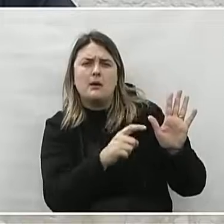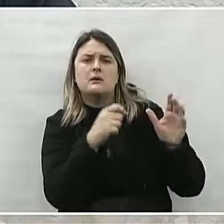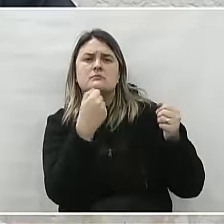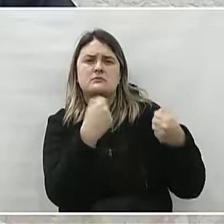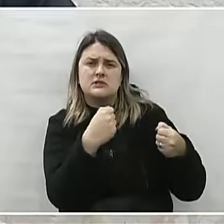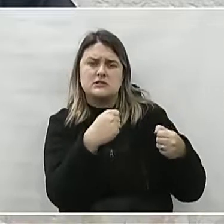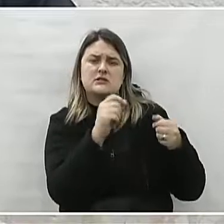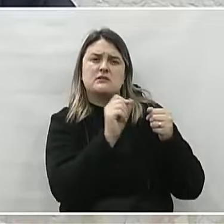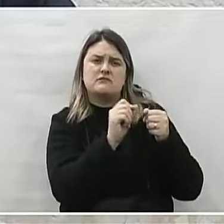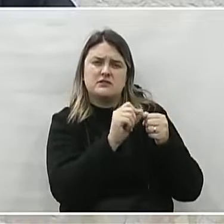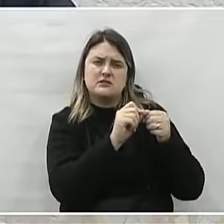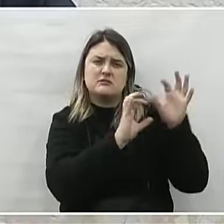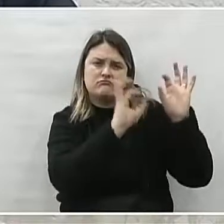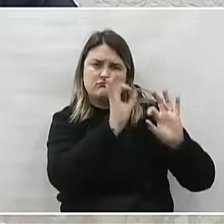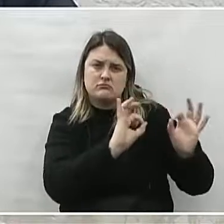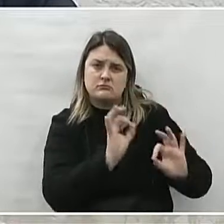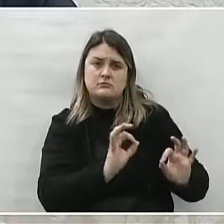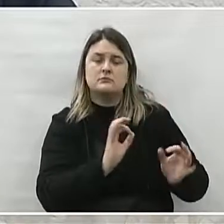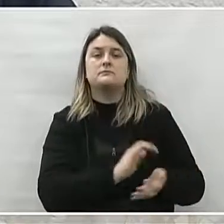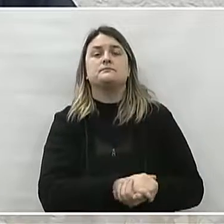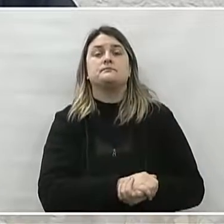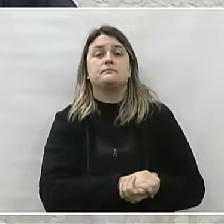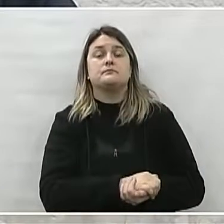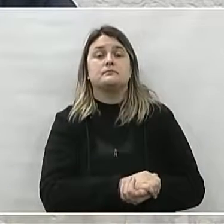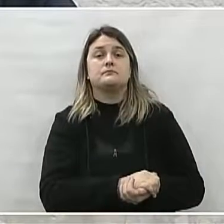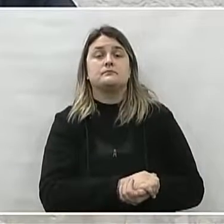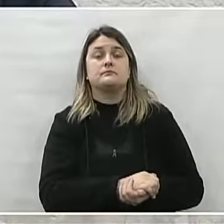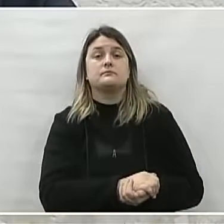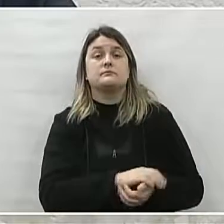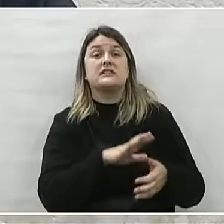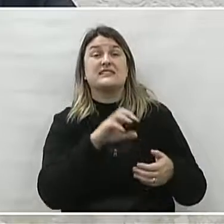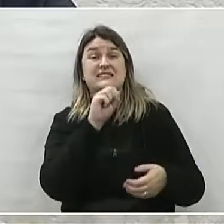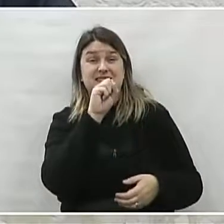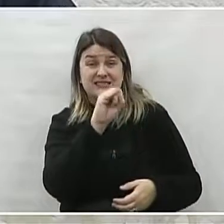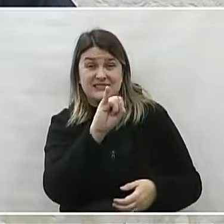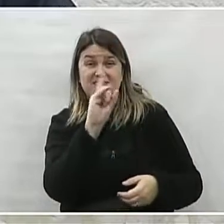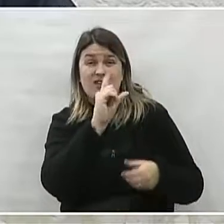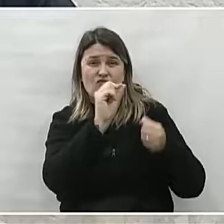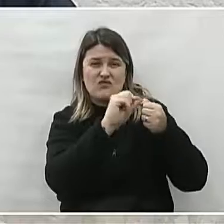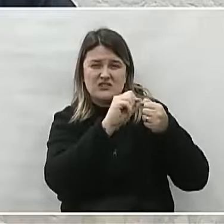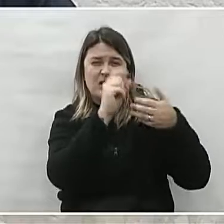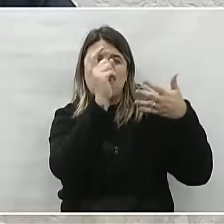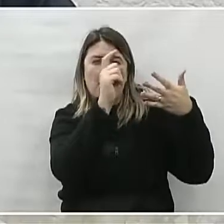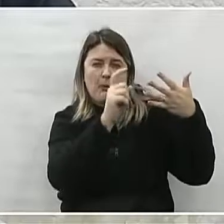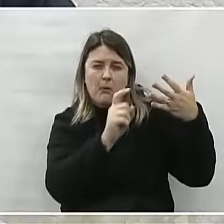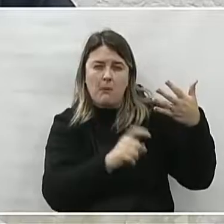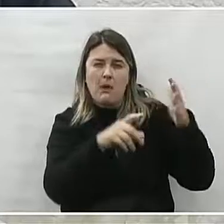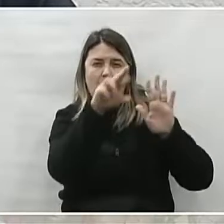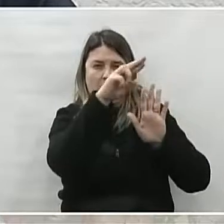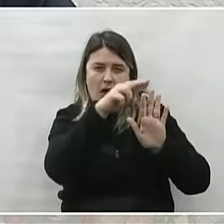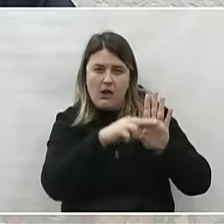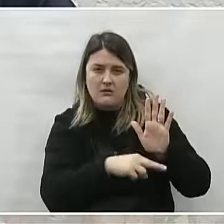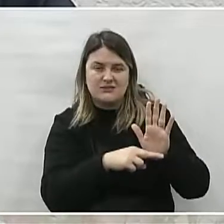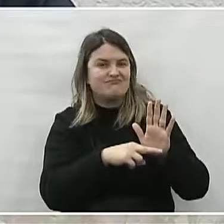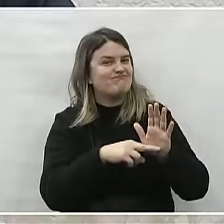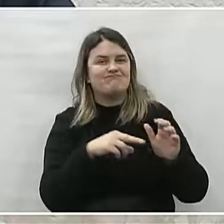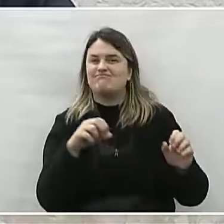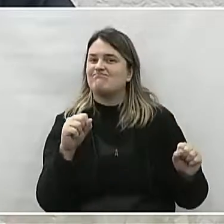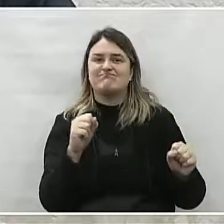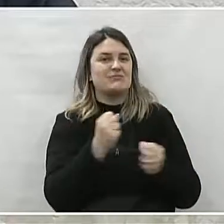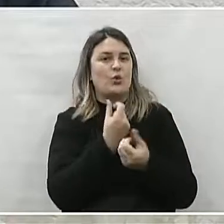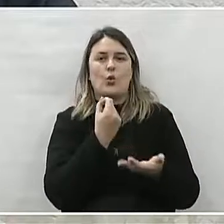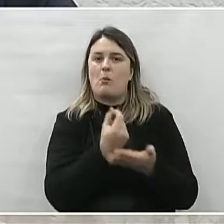necessária a regulamentação. Por outro lado, a não regulamentação impossibilitará as compras